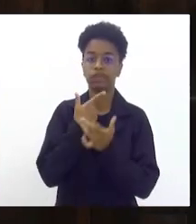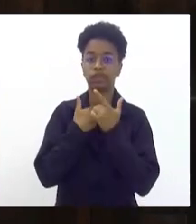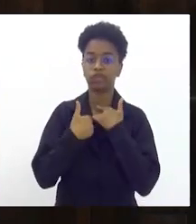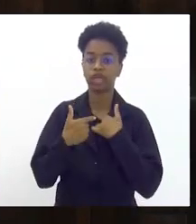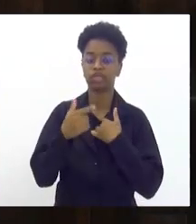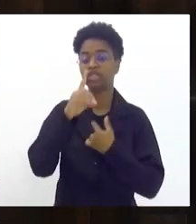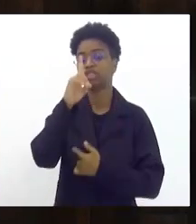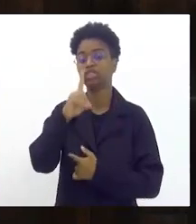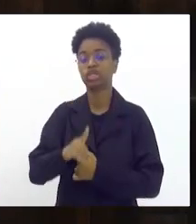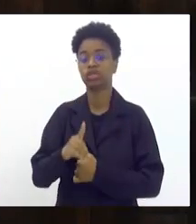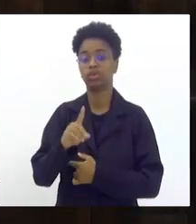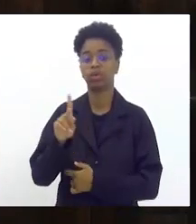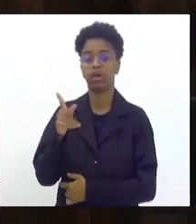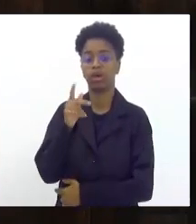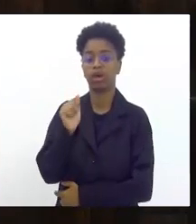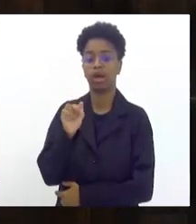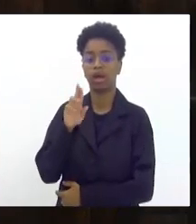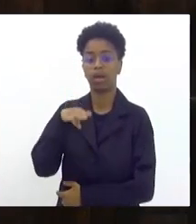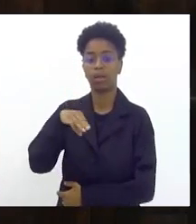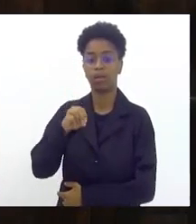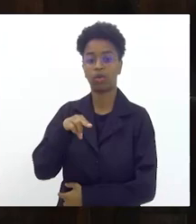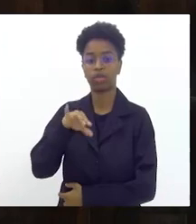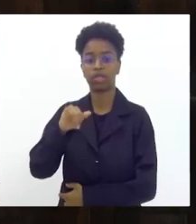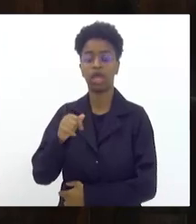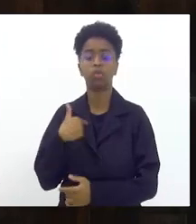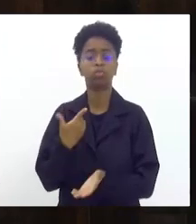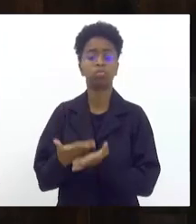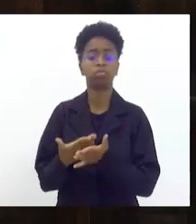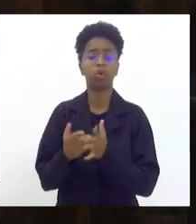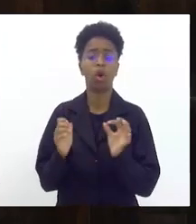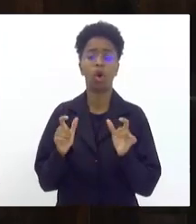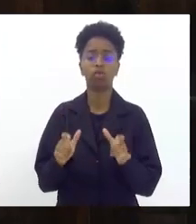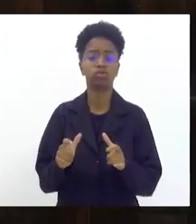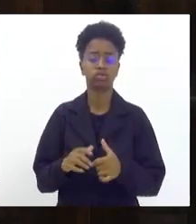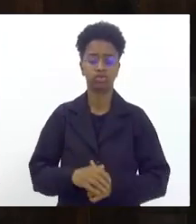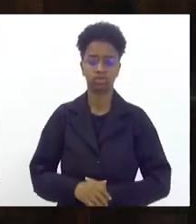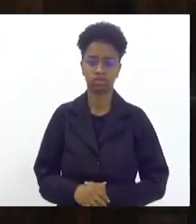harmonia. Onde eu me formo? Onde eu me formo em harmonia?